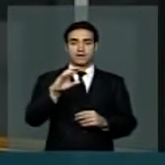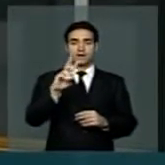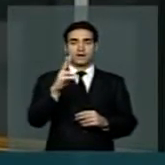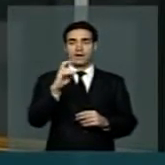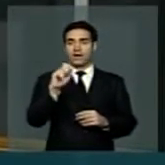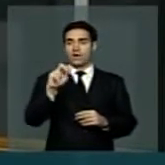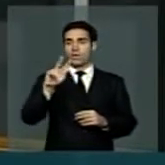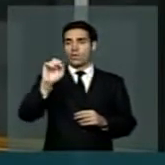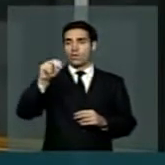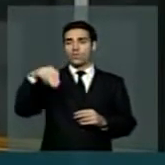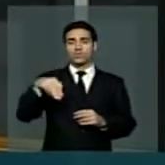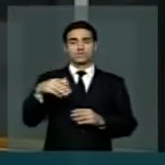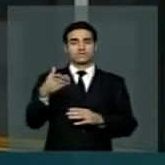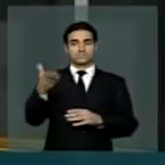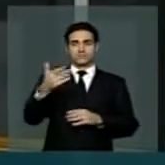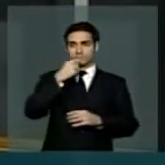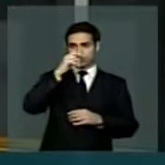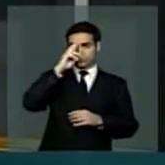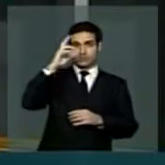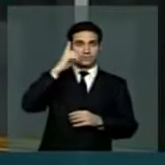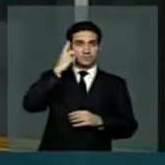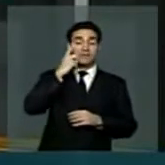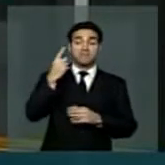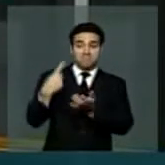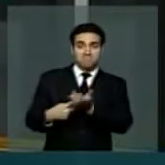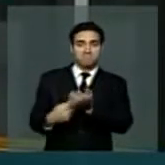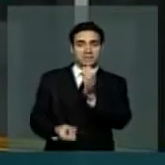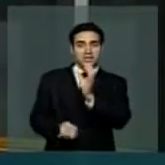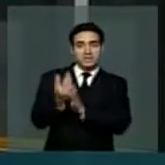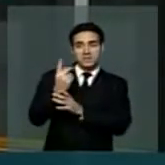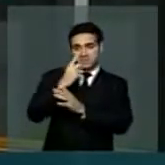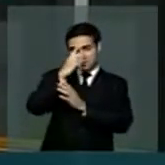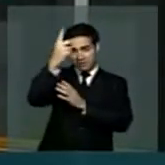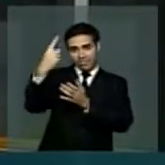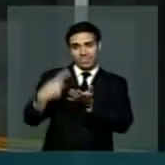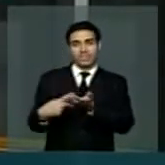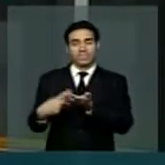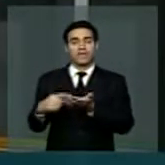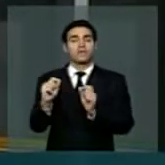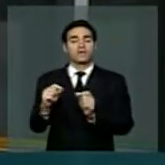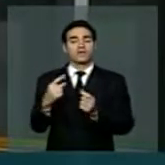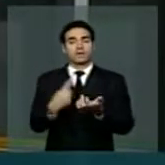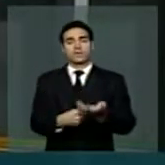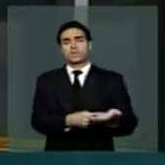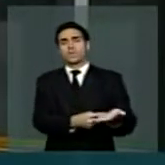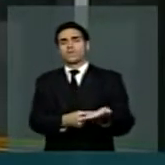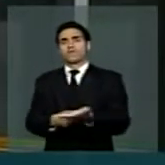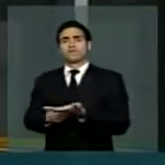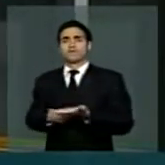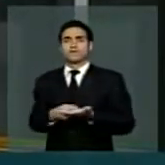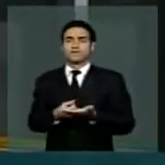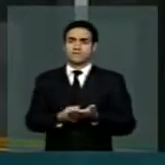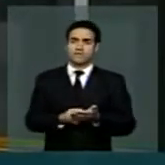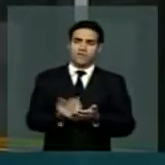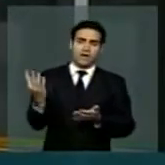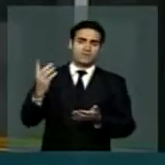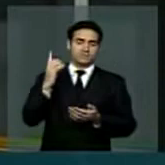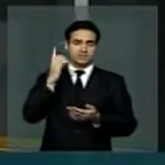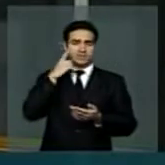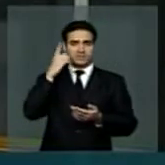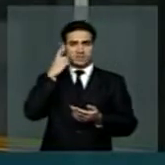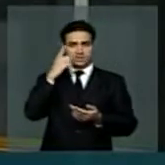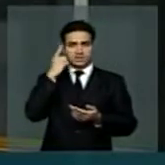Sua Excelência tomou a iniciativa de convidar centenas de parlamentares